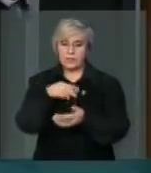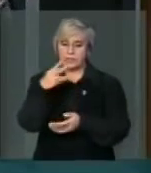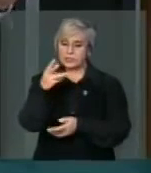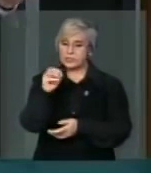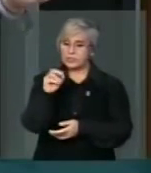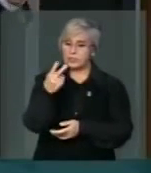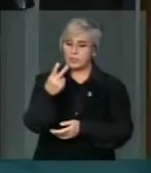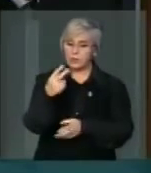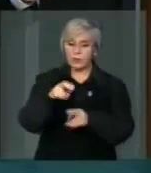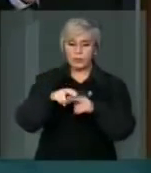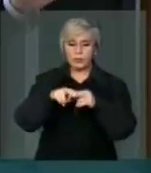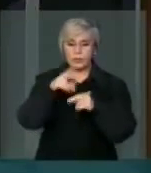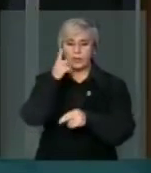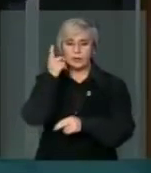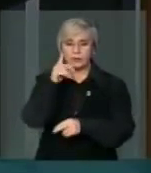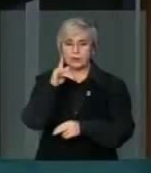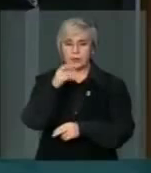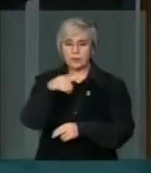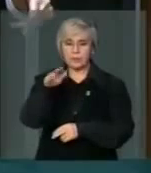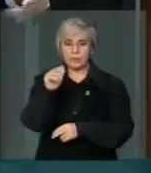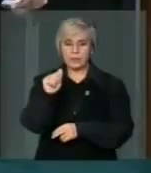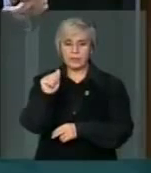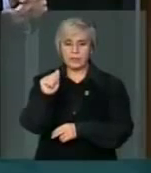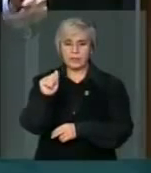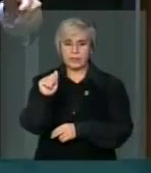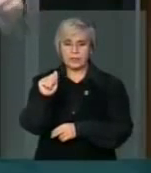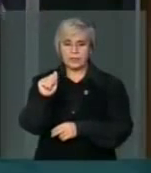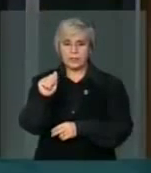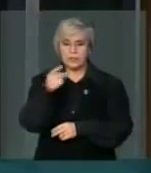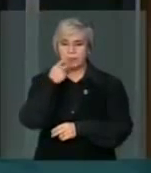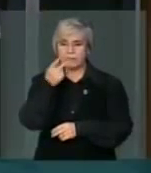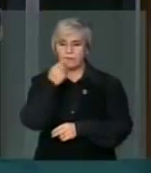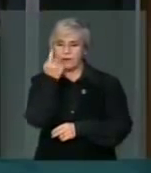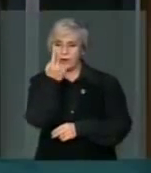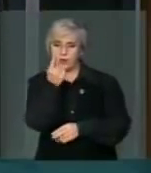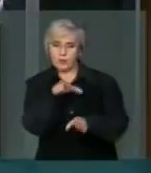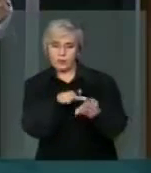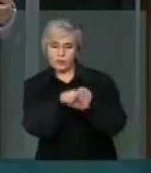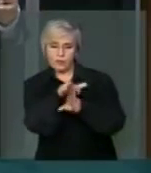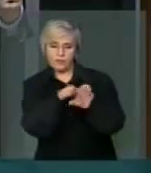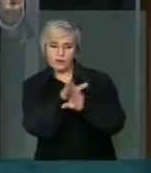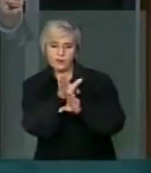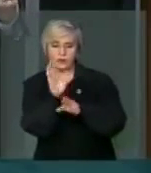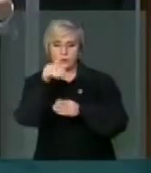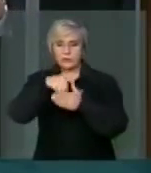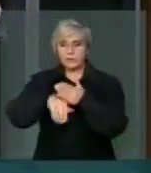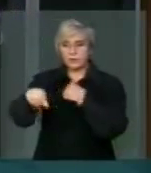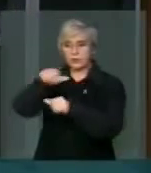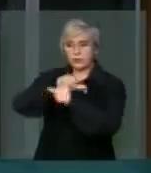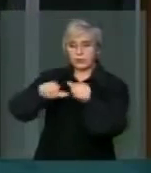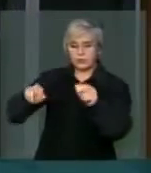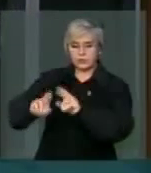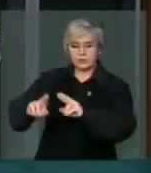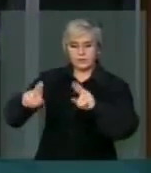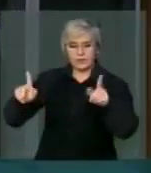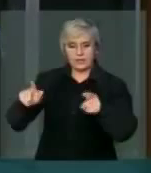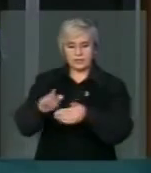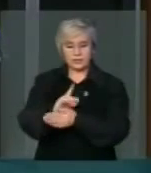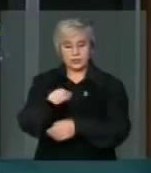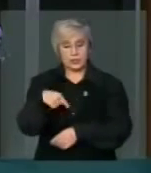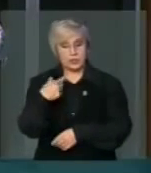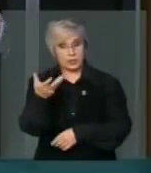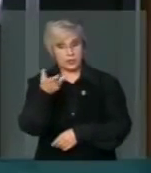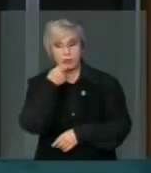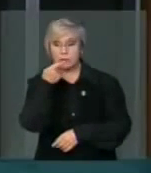o deputado Pena cometeu um erro. Ele fez um encaminhamento e votou outro e foi muito bom que ele já refez o voto. E nós queremos